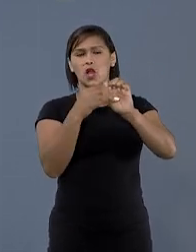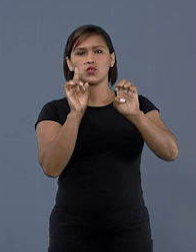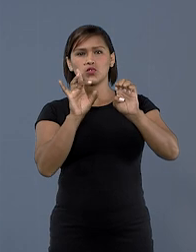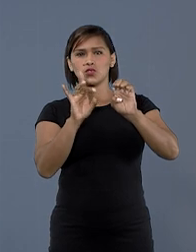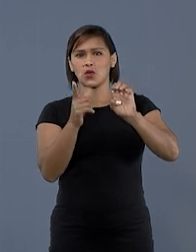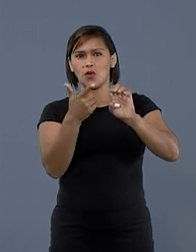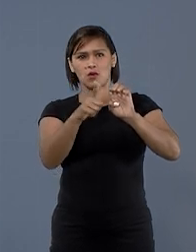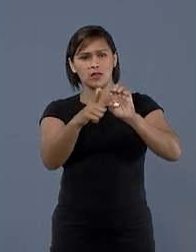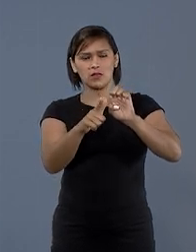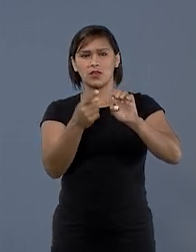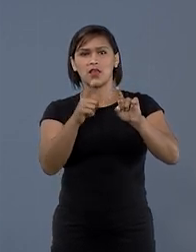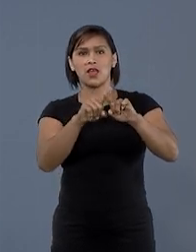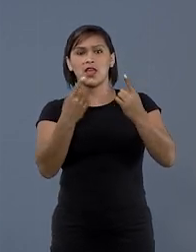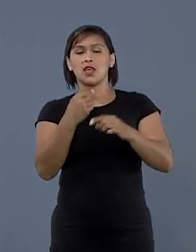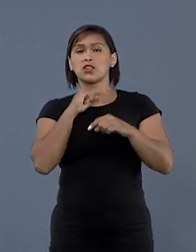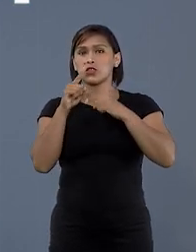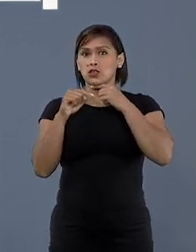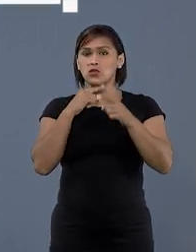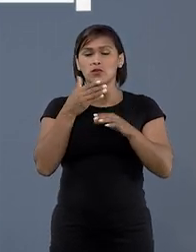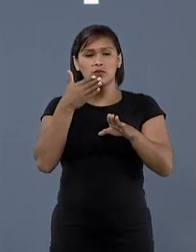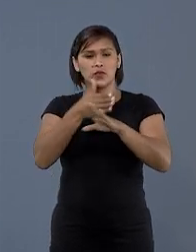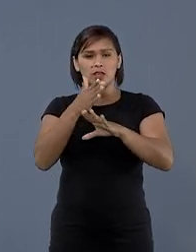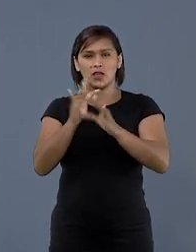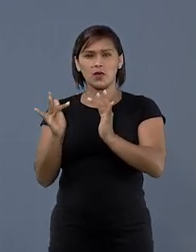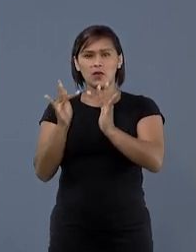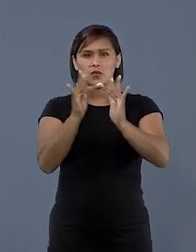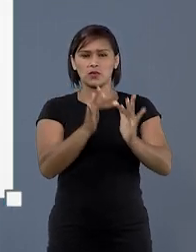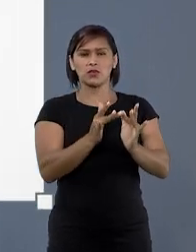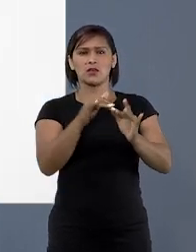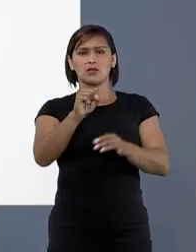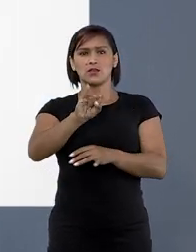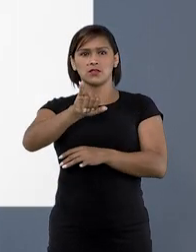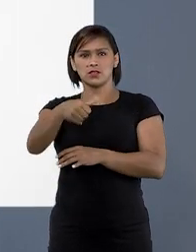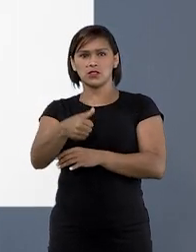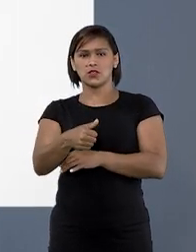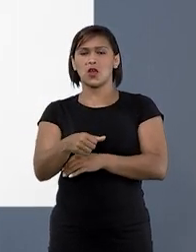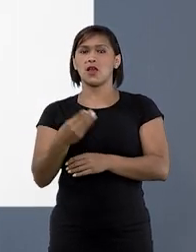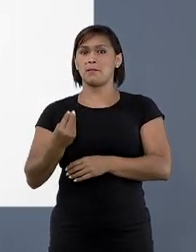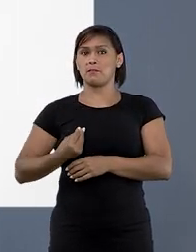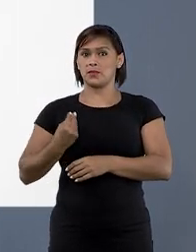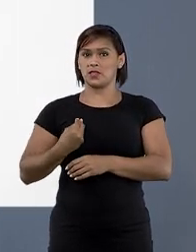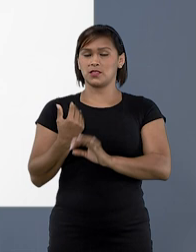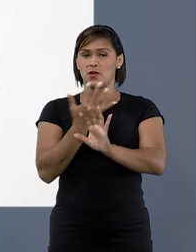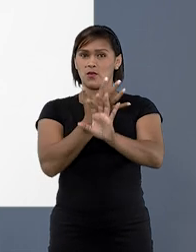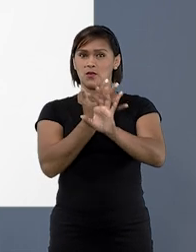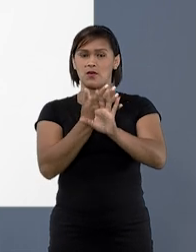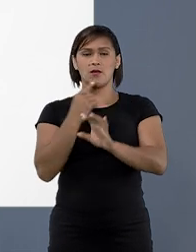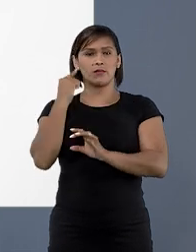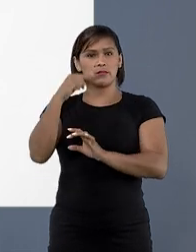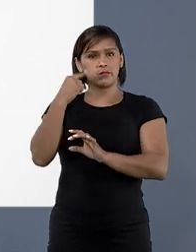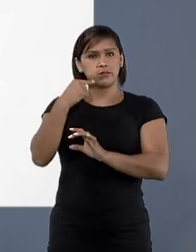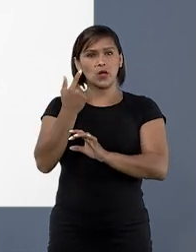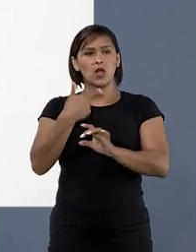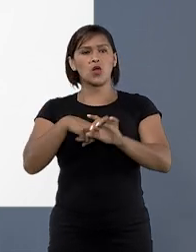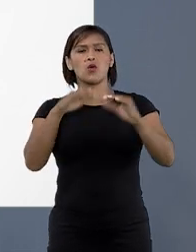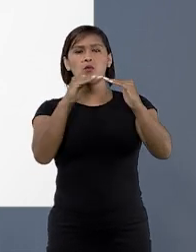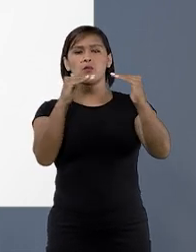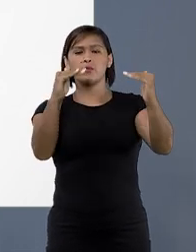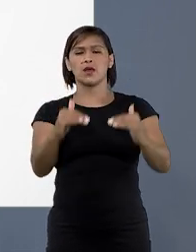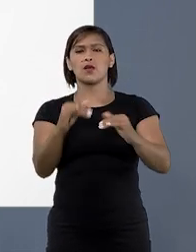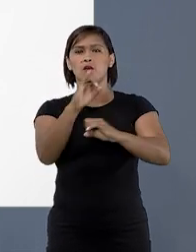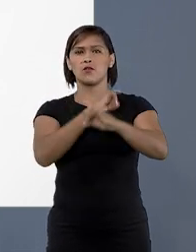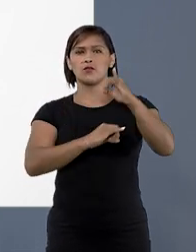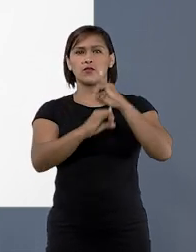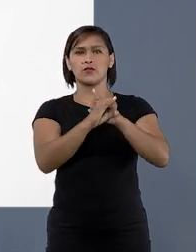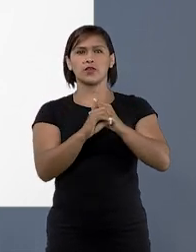Internet Explorer. Em caso de dúvidas, entre em contato com o STJ, presencialmente no espaço do advogado ou pelo